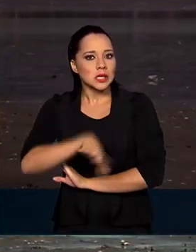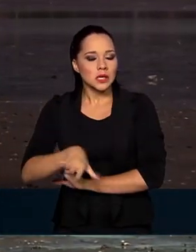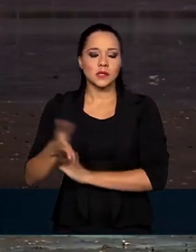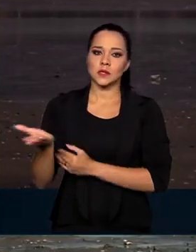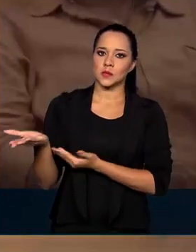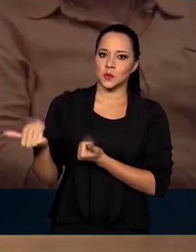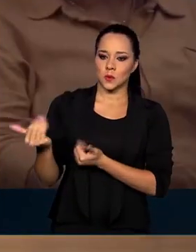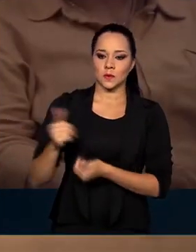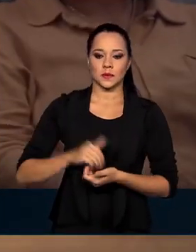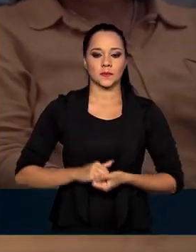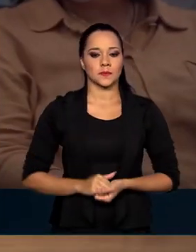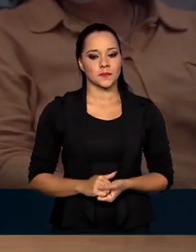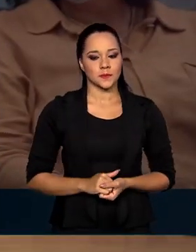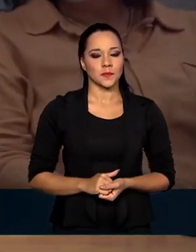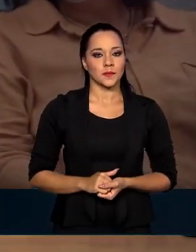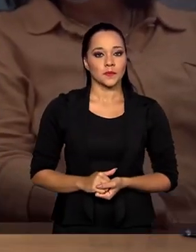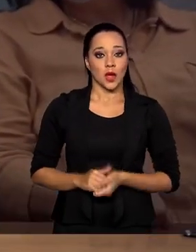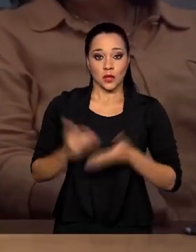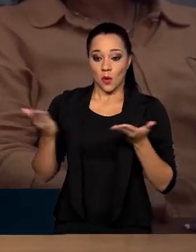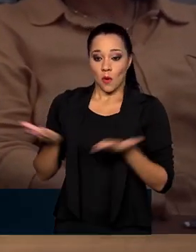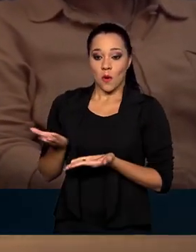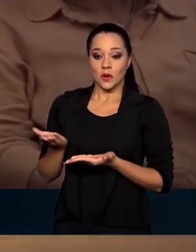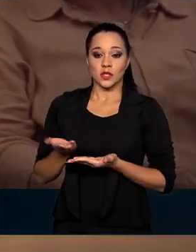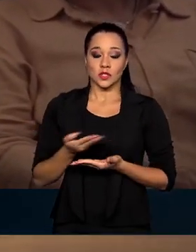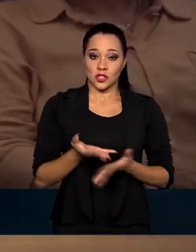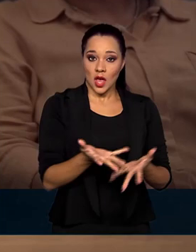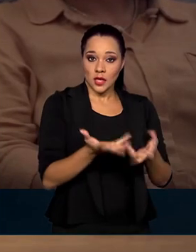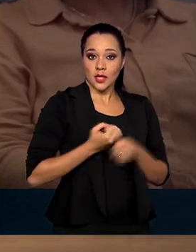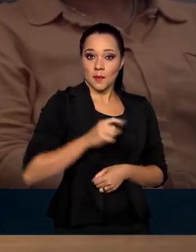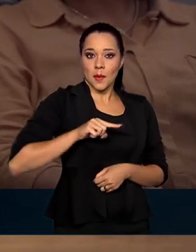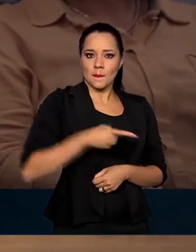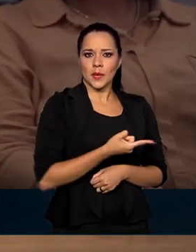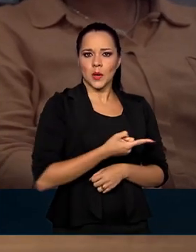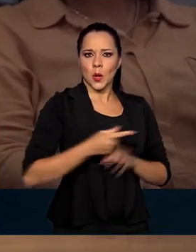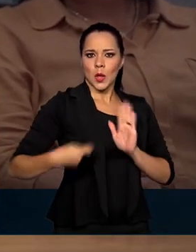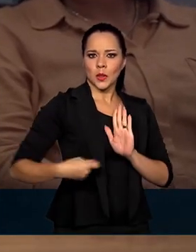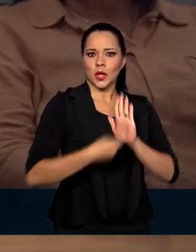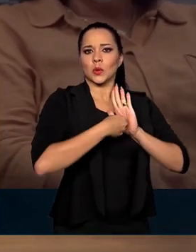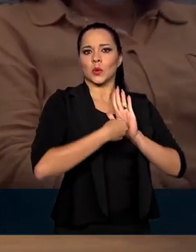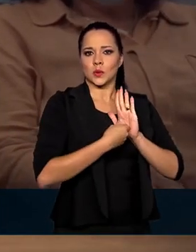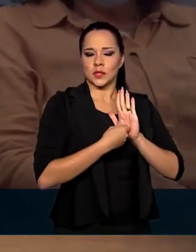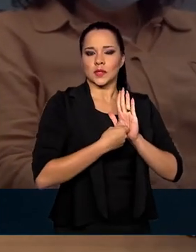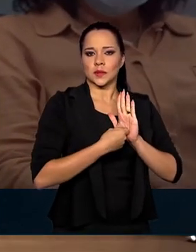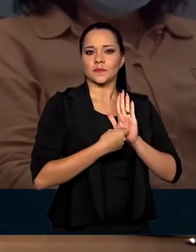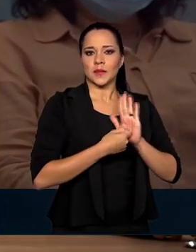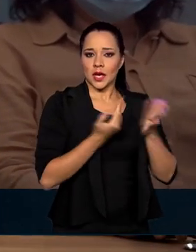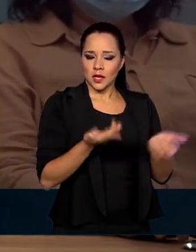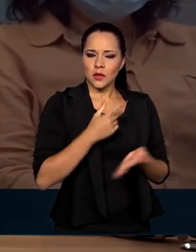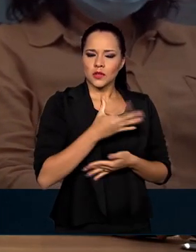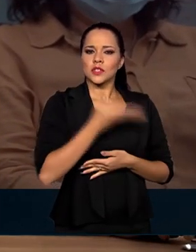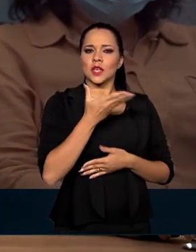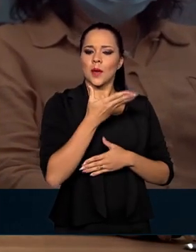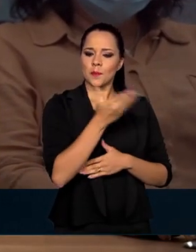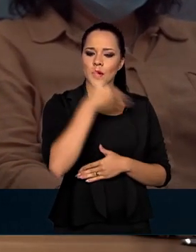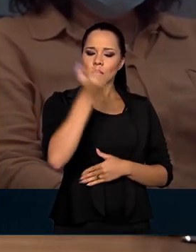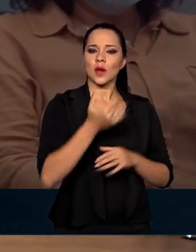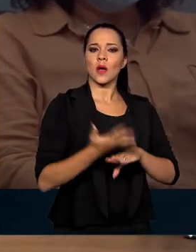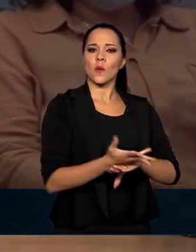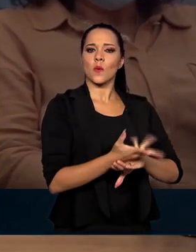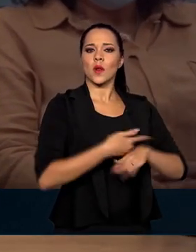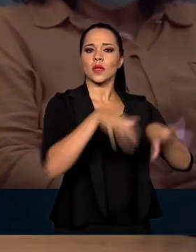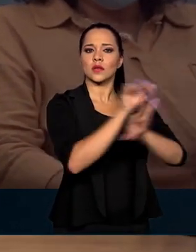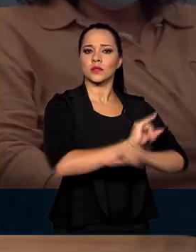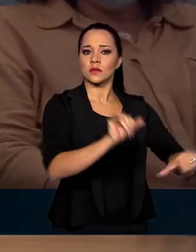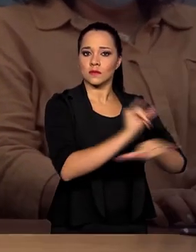adolescentes. A gente recebe hoje mil denúncias de violações de direitos humanos por dia. A gente tem buscado melhorar a qualidade das